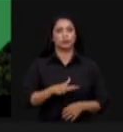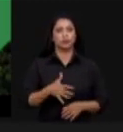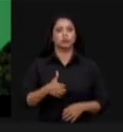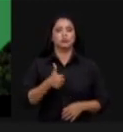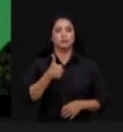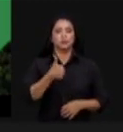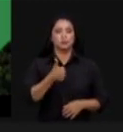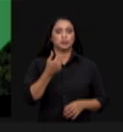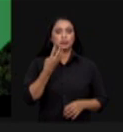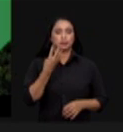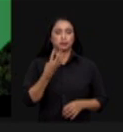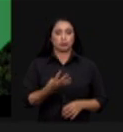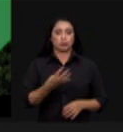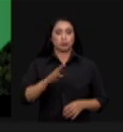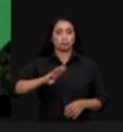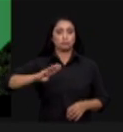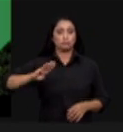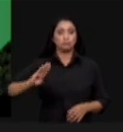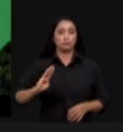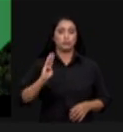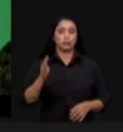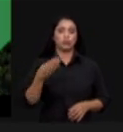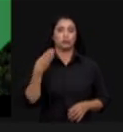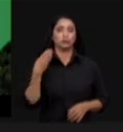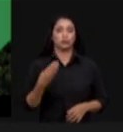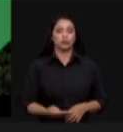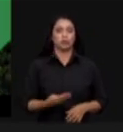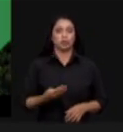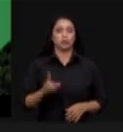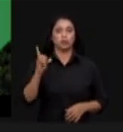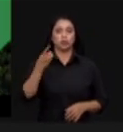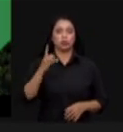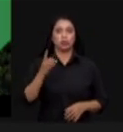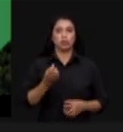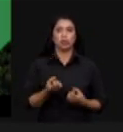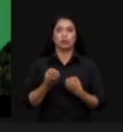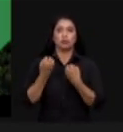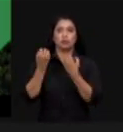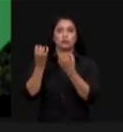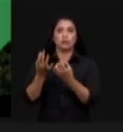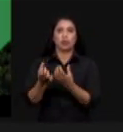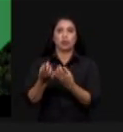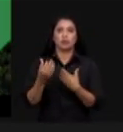14 bilhões de dólares em exportações próximo por gentileza